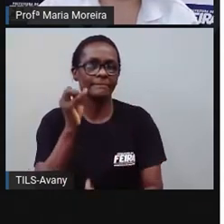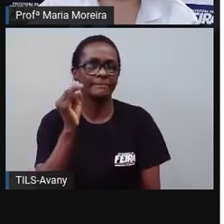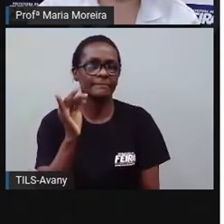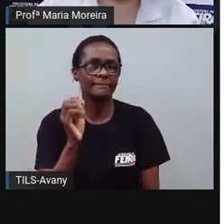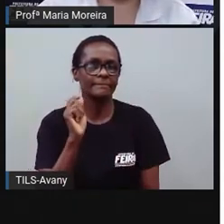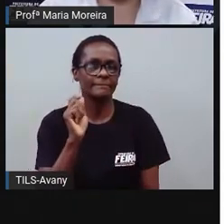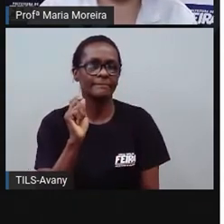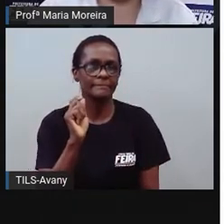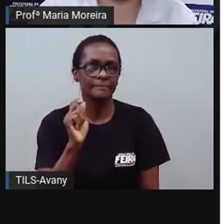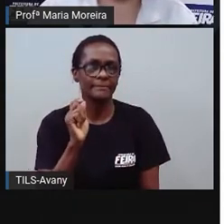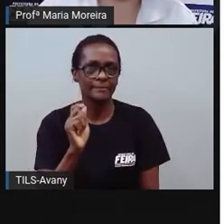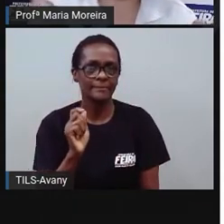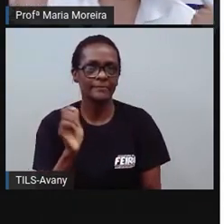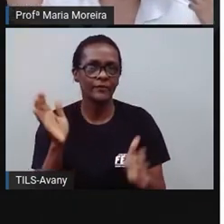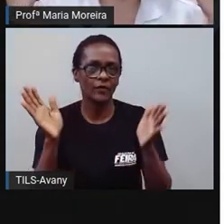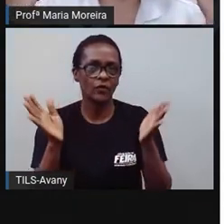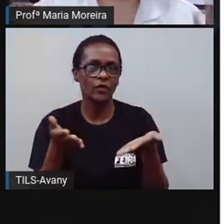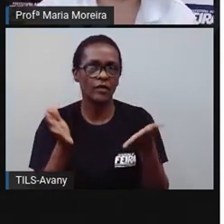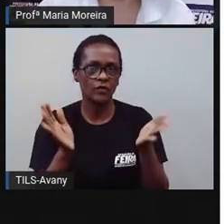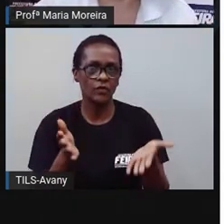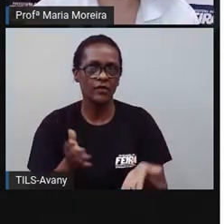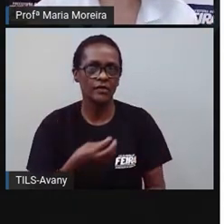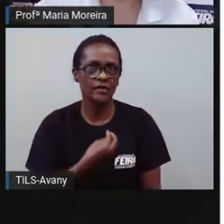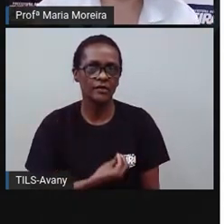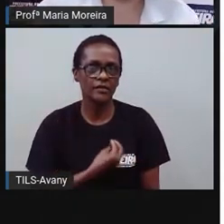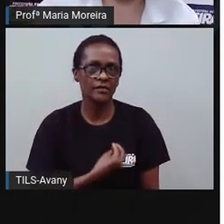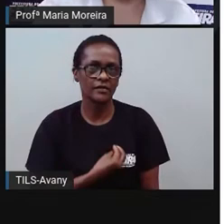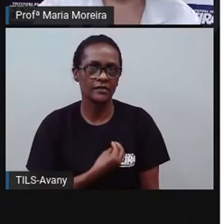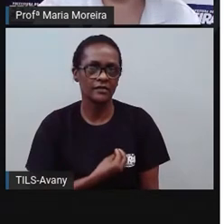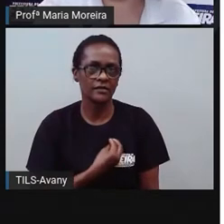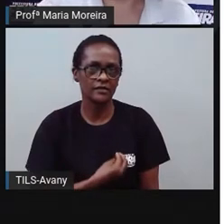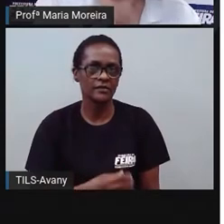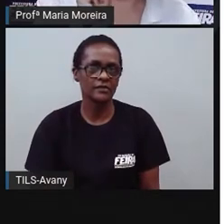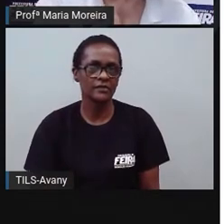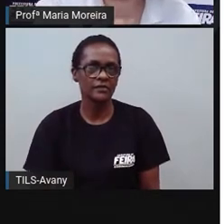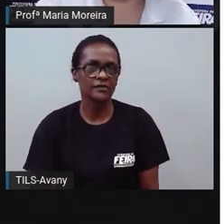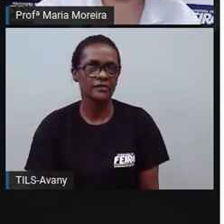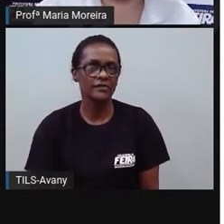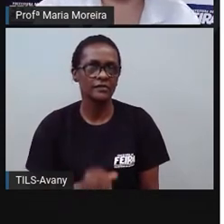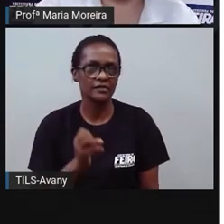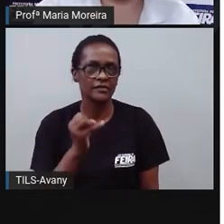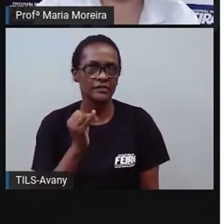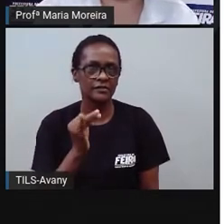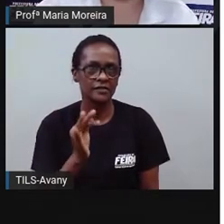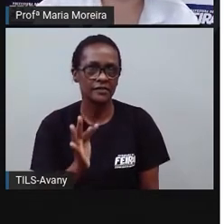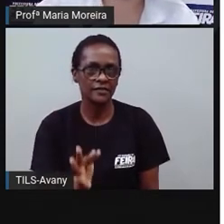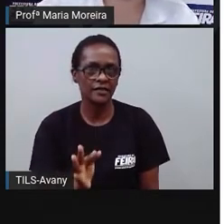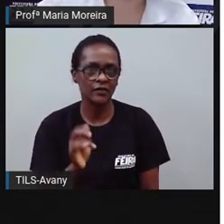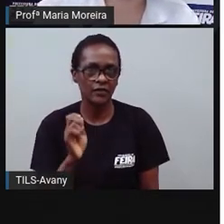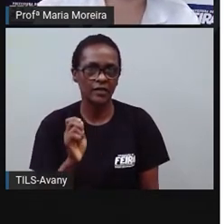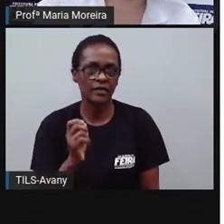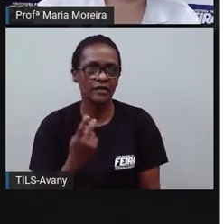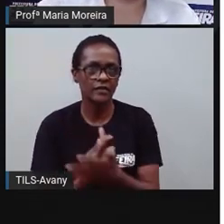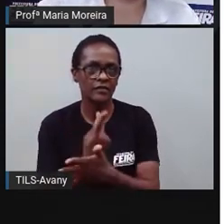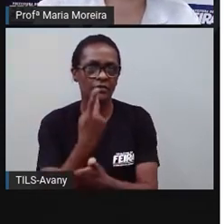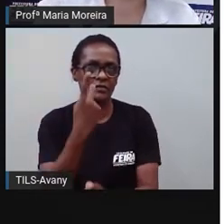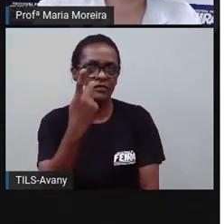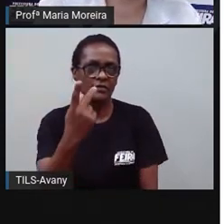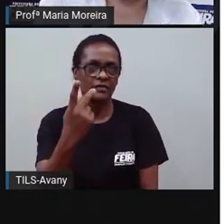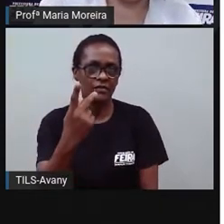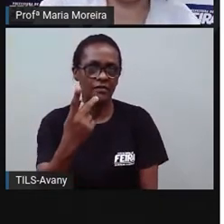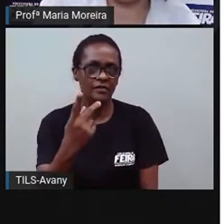texto informativo, que vai informar as pessoas sobre determinada coisa, né? Sobre um tema